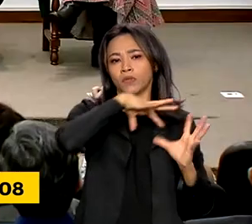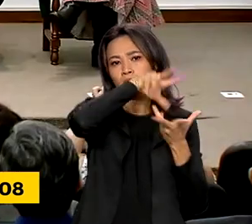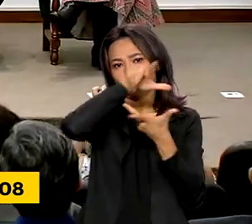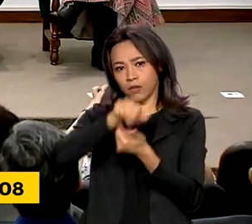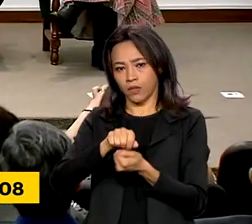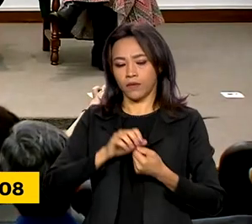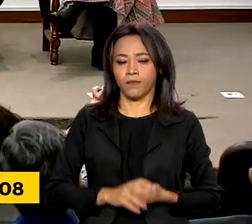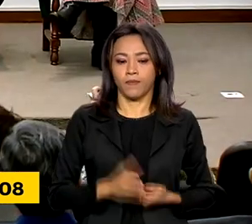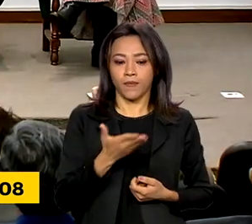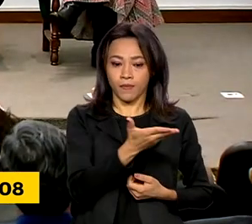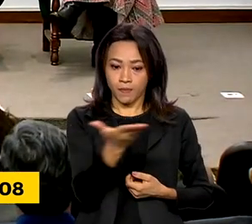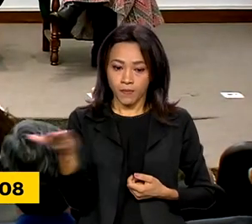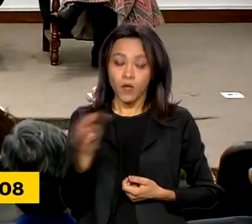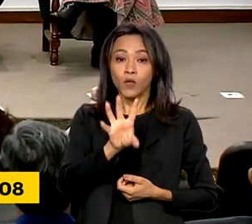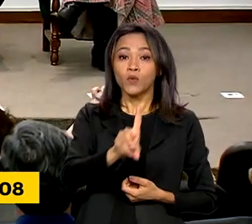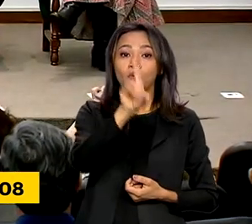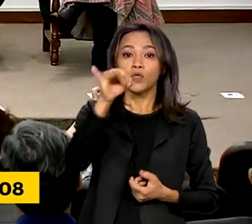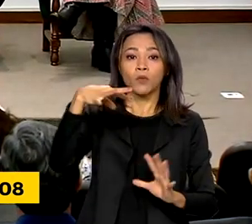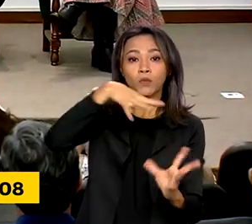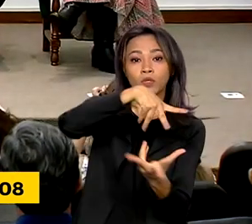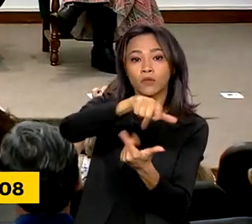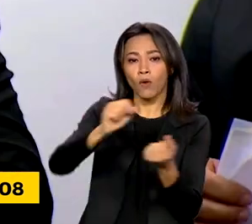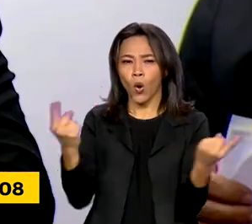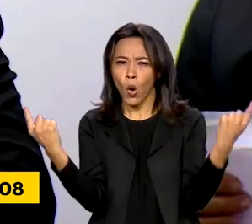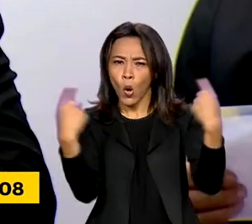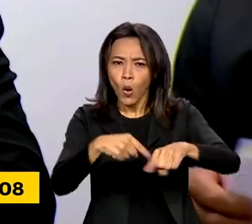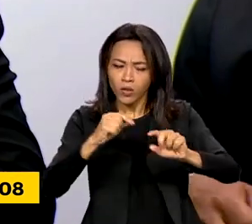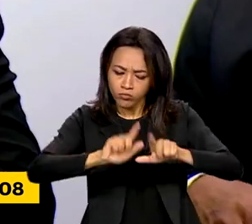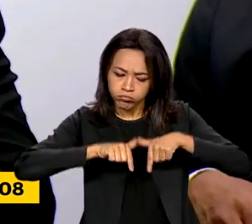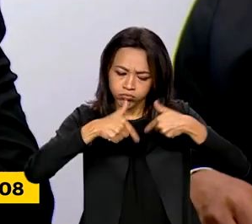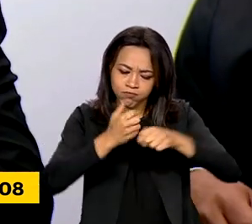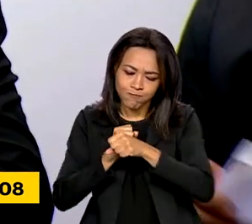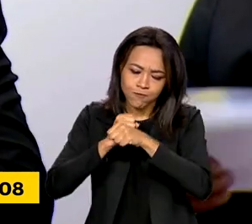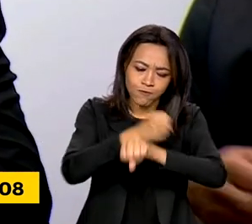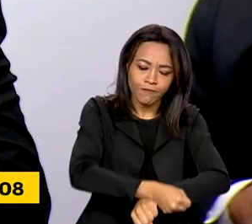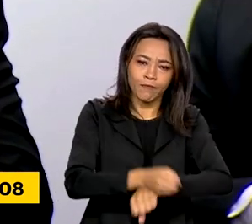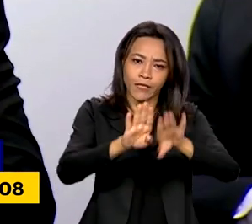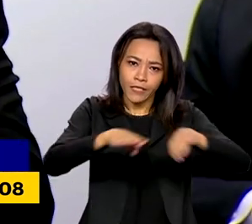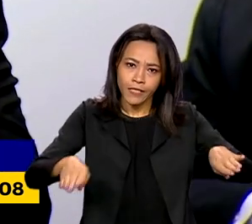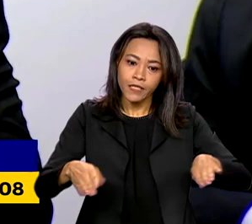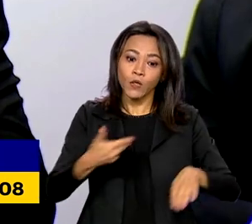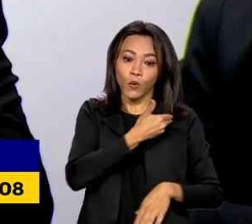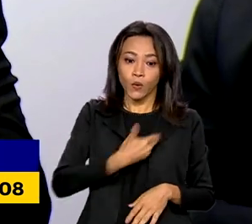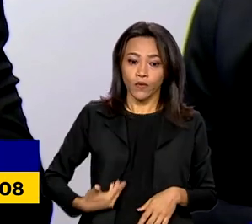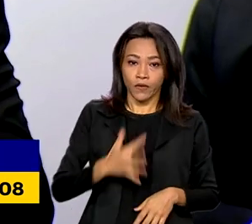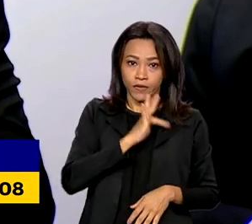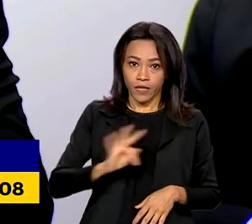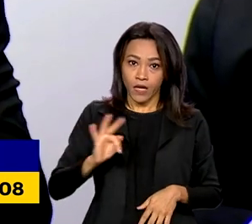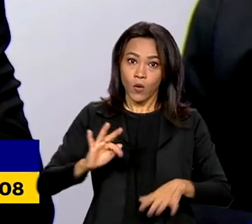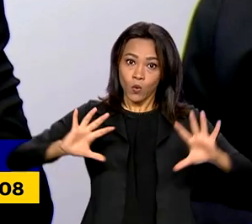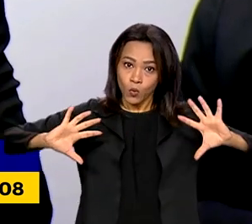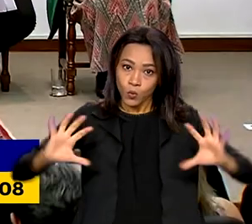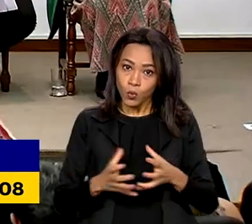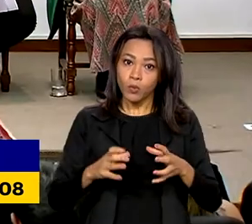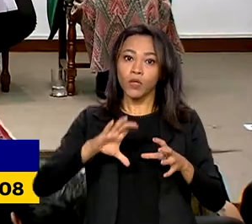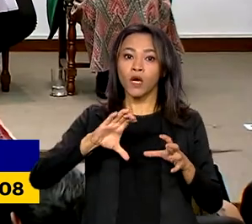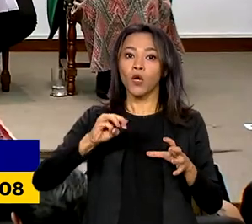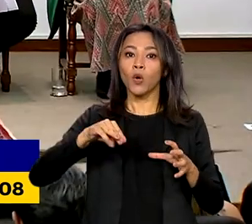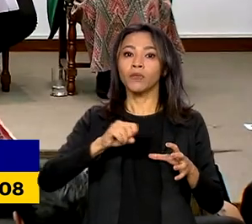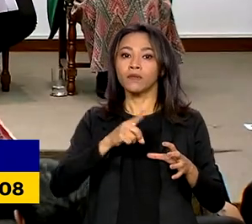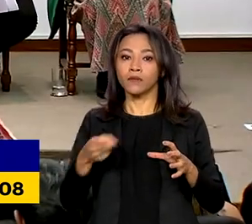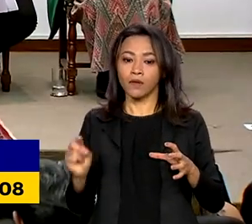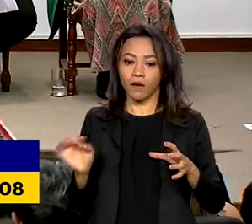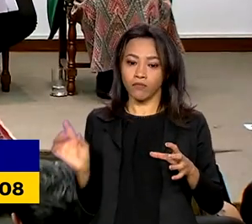No Dia Mundial contra o Trabalho Infantil, o governo federal deu posse aos membros da Comissão Nacional de